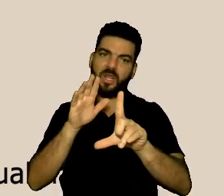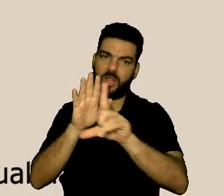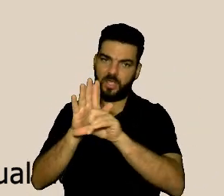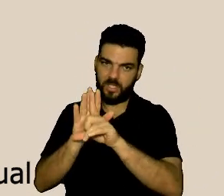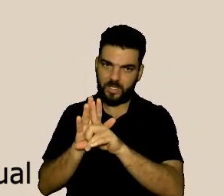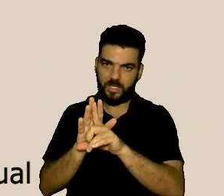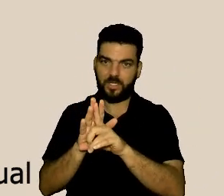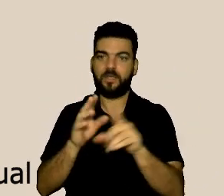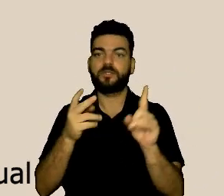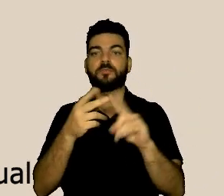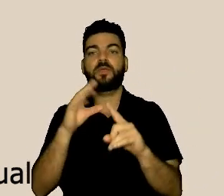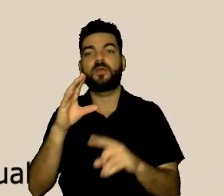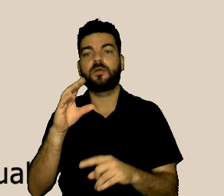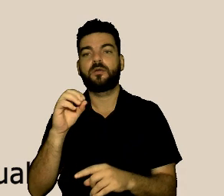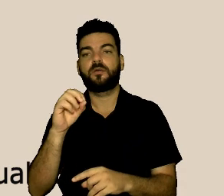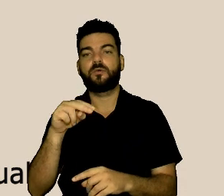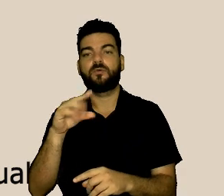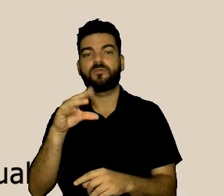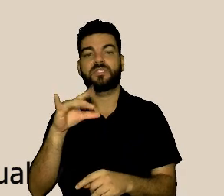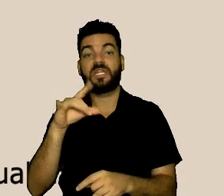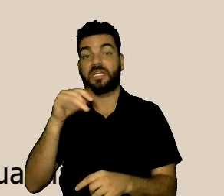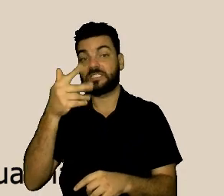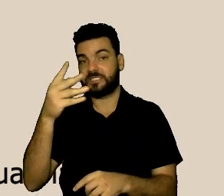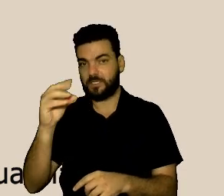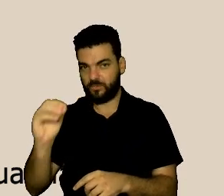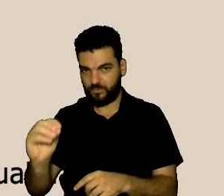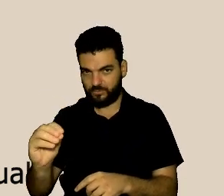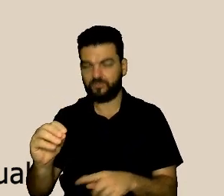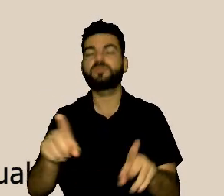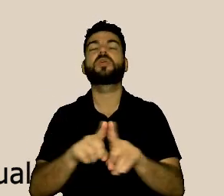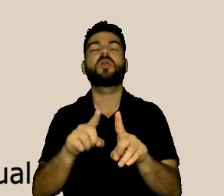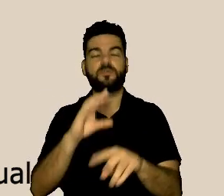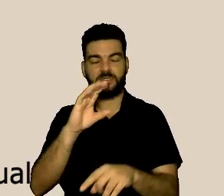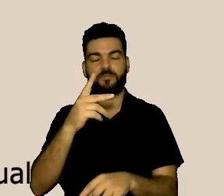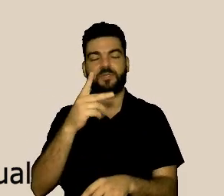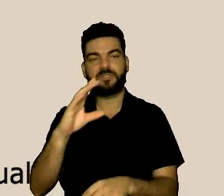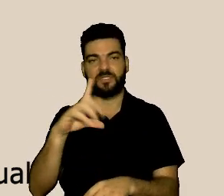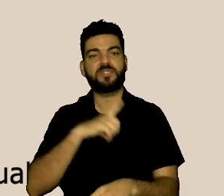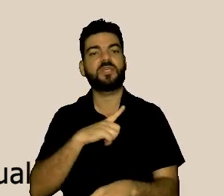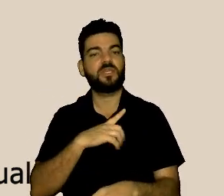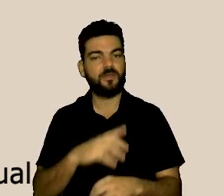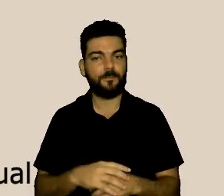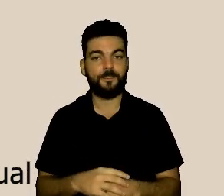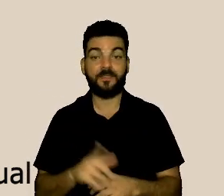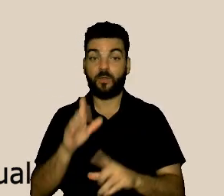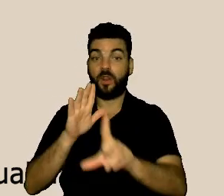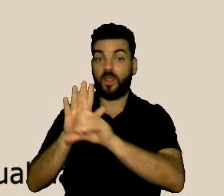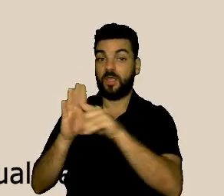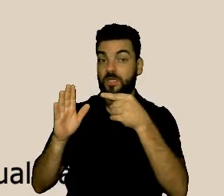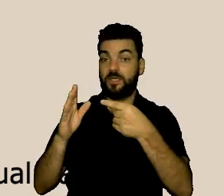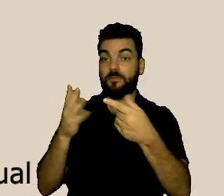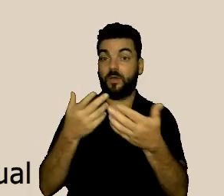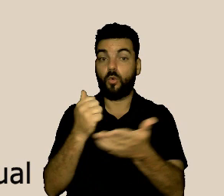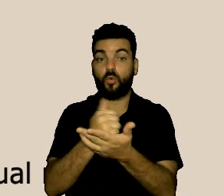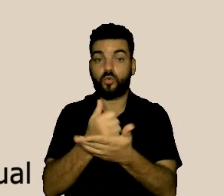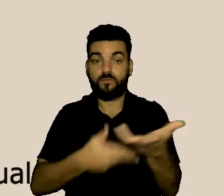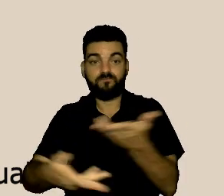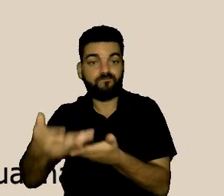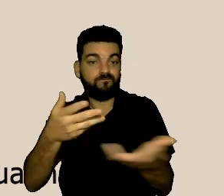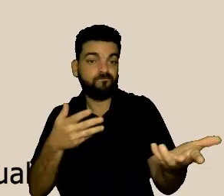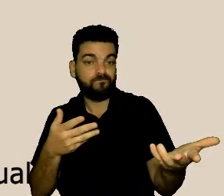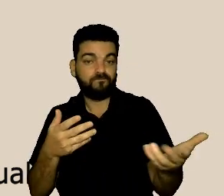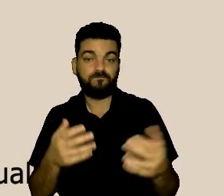Civil e nós temos uma lei de mediação e conciliação de conflitos extrajudiciais, que é uma